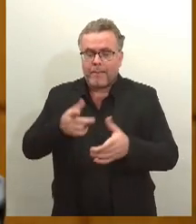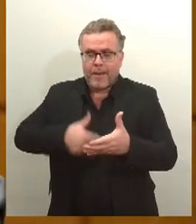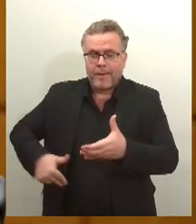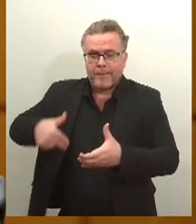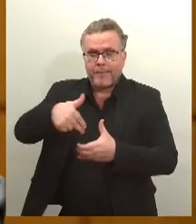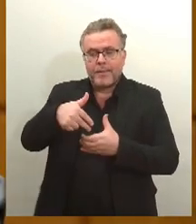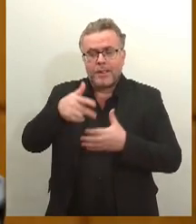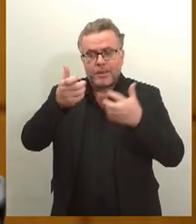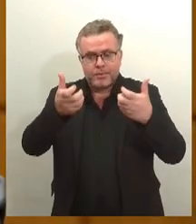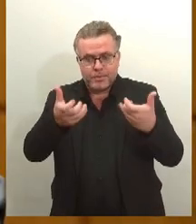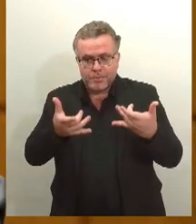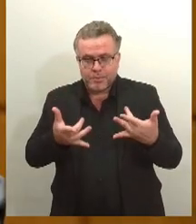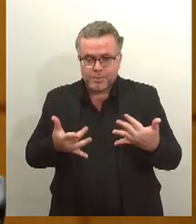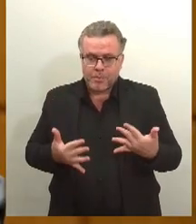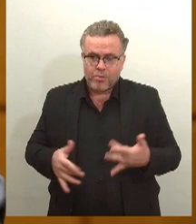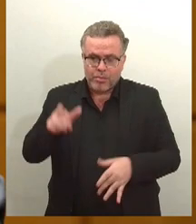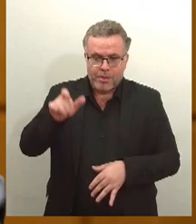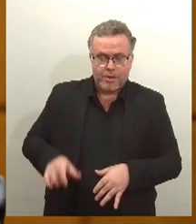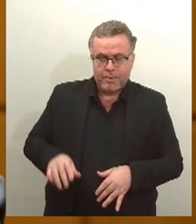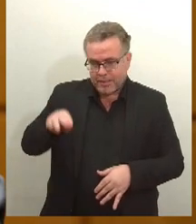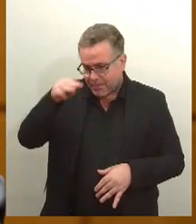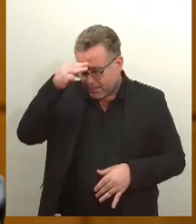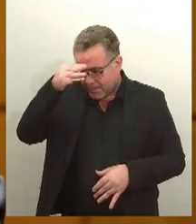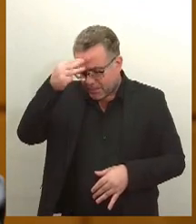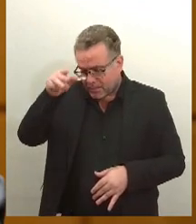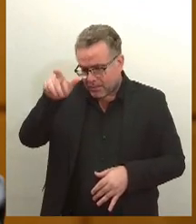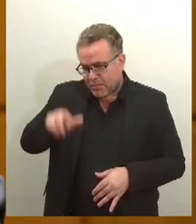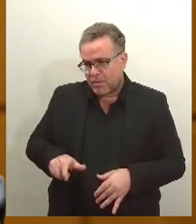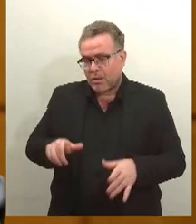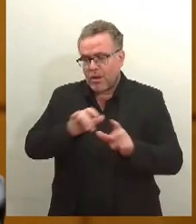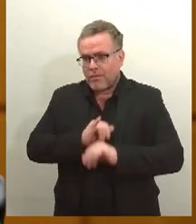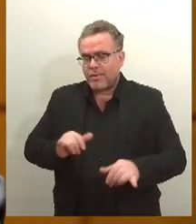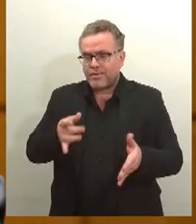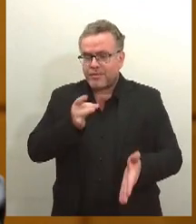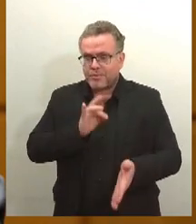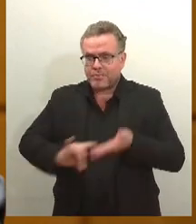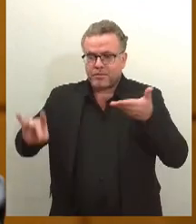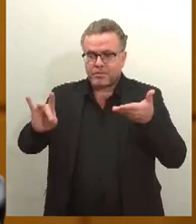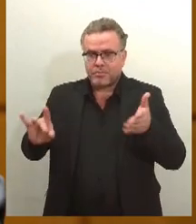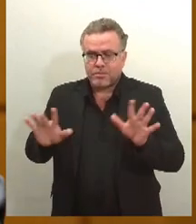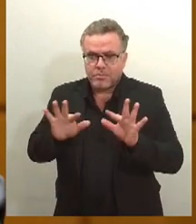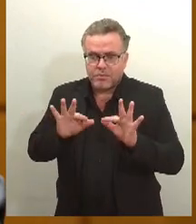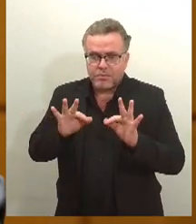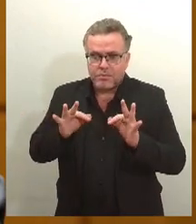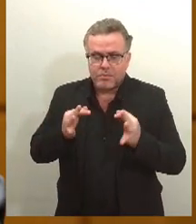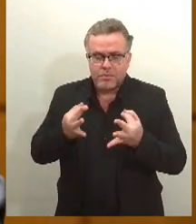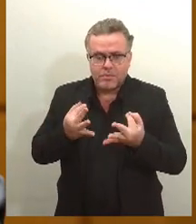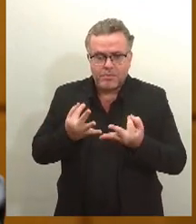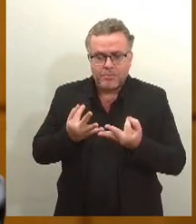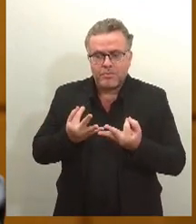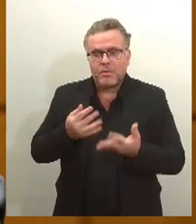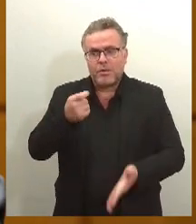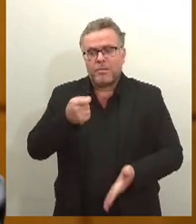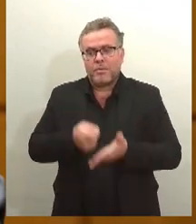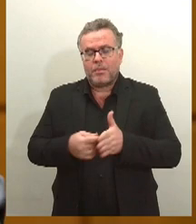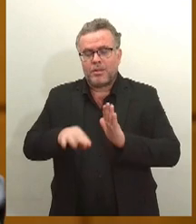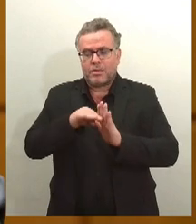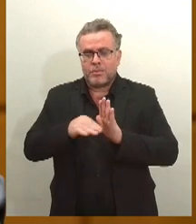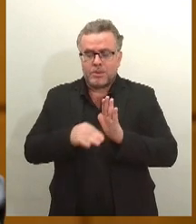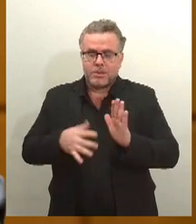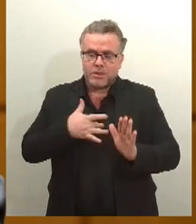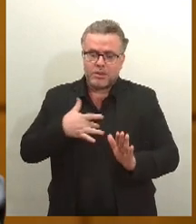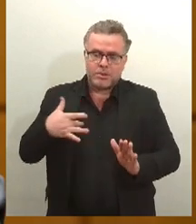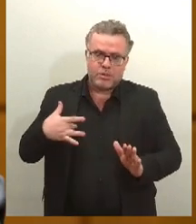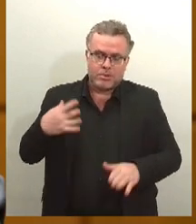Valmir, do PV, para ressaltar a indignação de famílias que pagam planos de saúde em Sergipe e que não estão